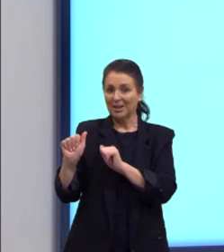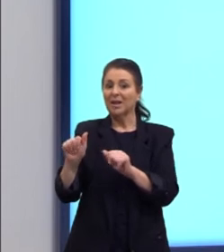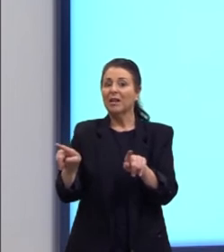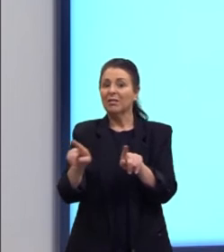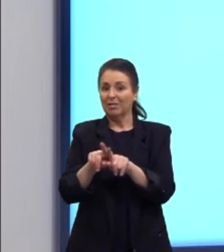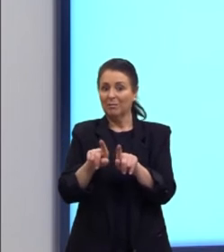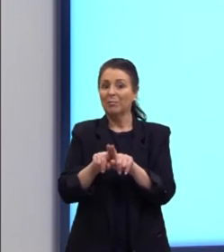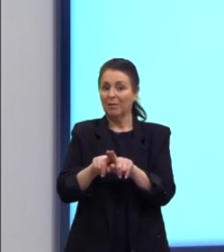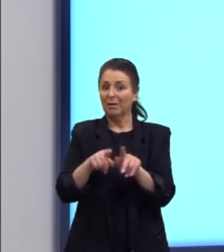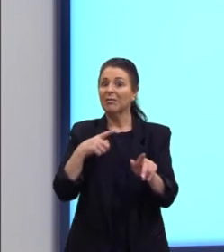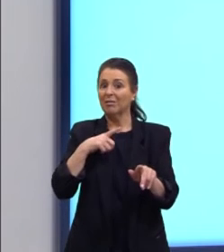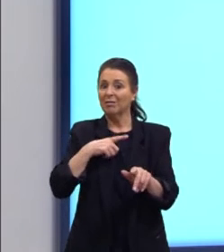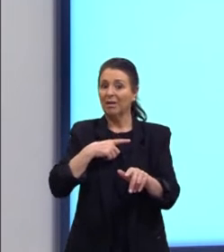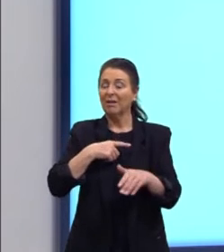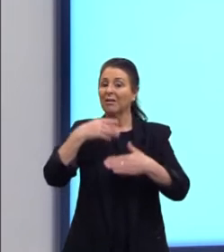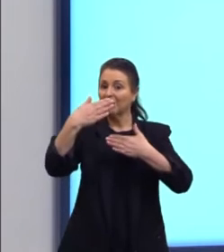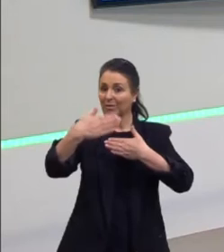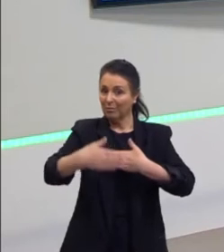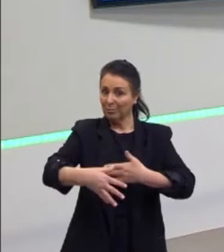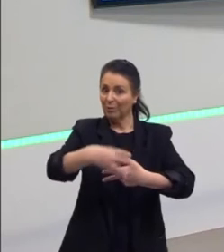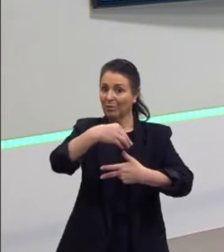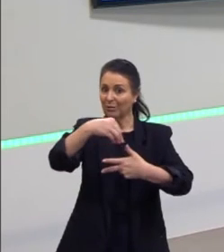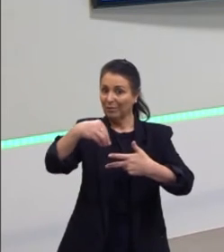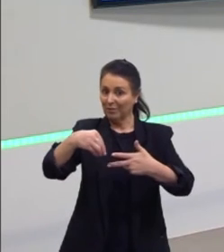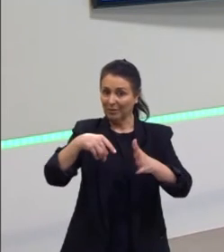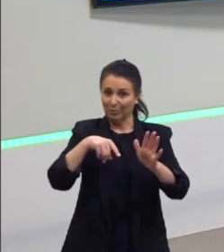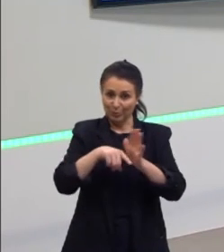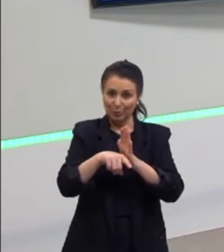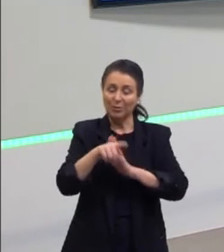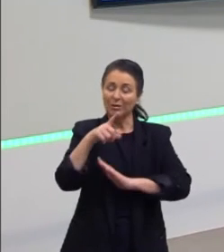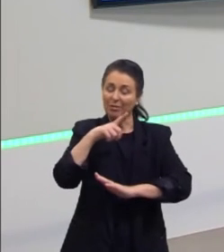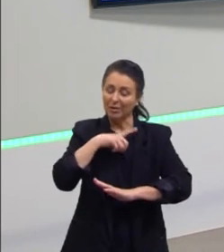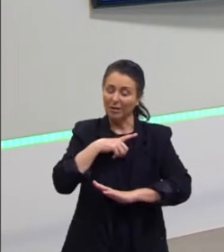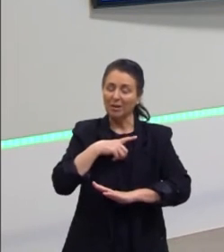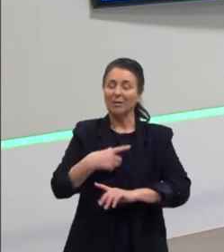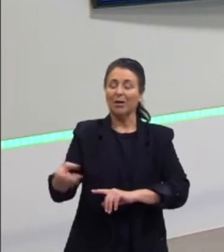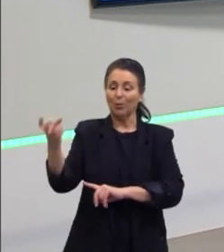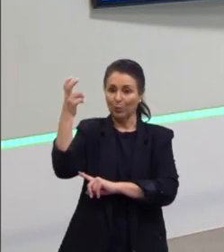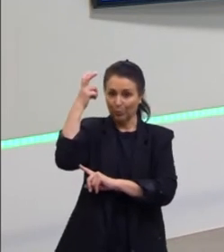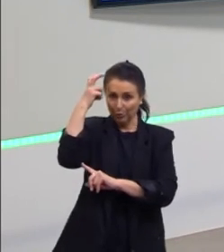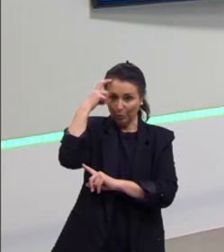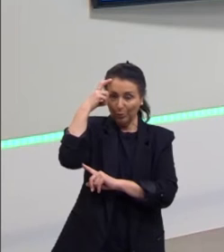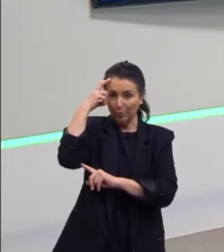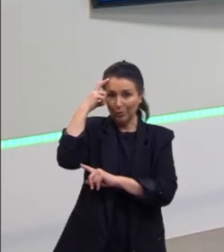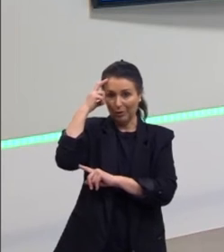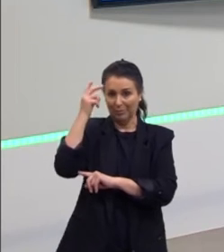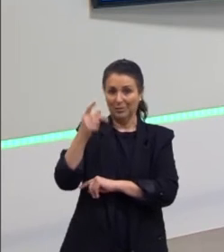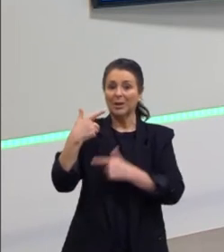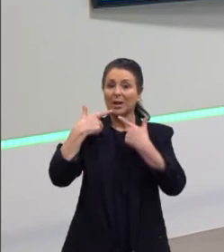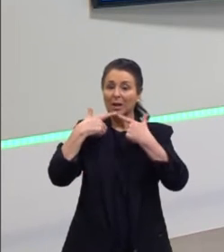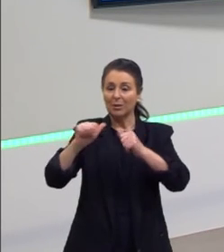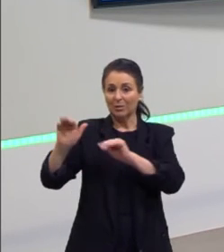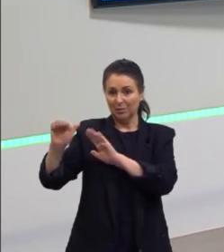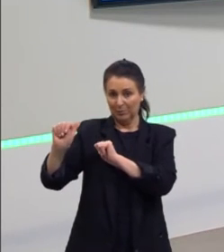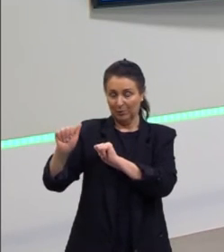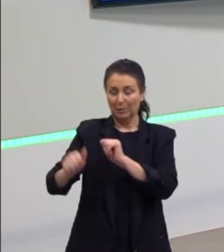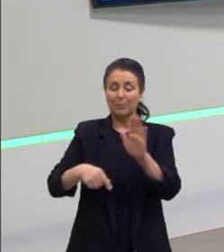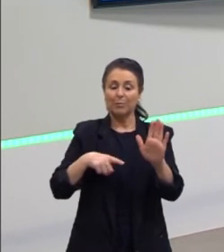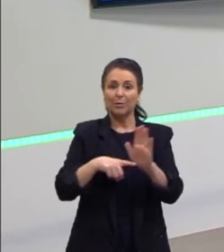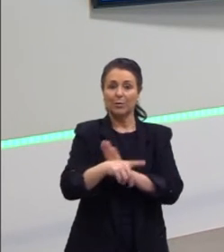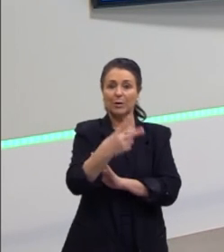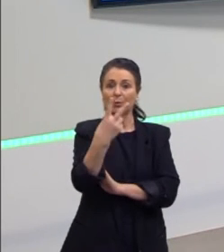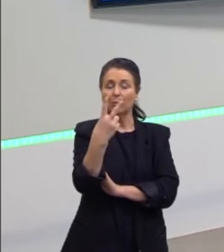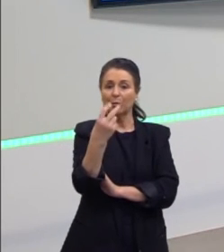parte cultural dentro das questões do Enem, eu trouxe aqui uma questão de 2017